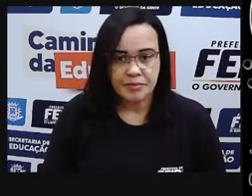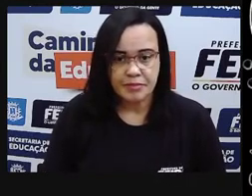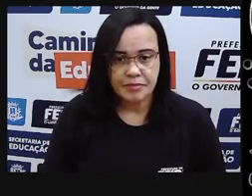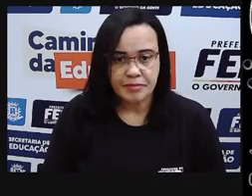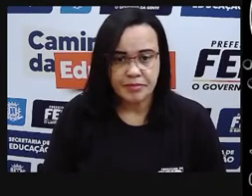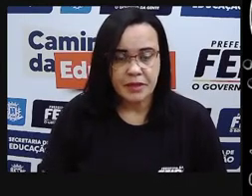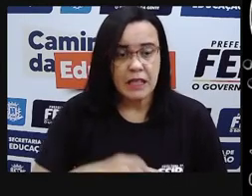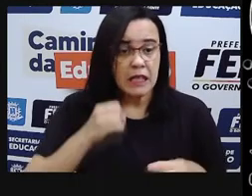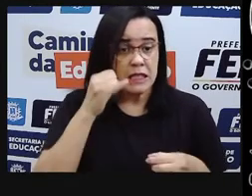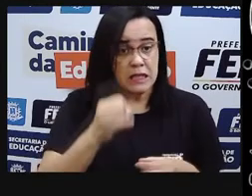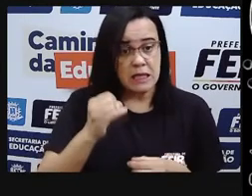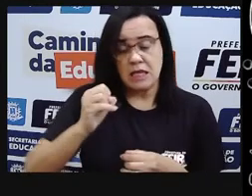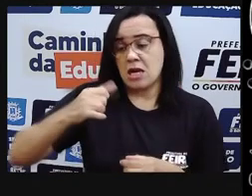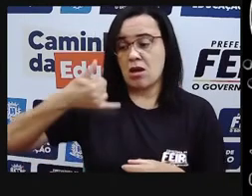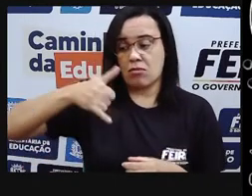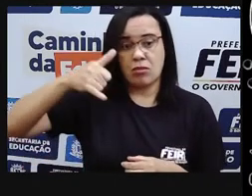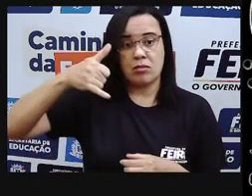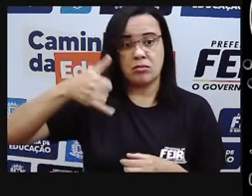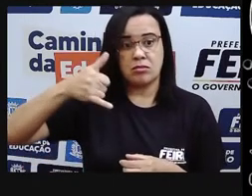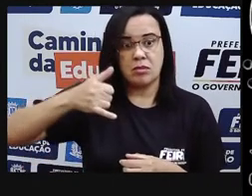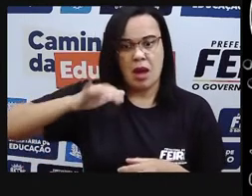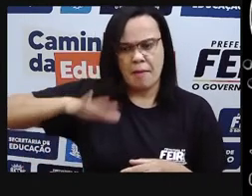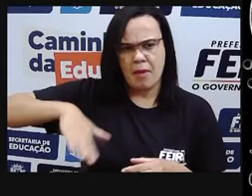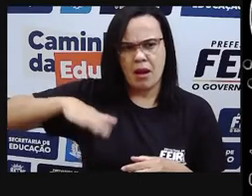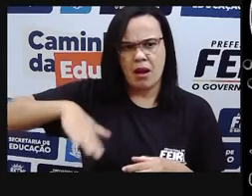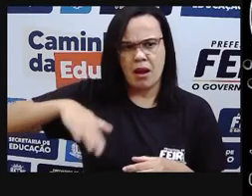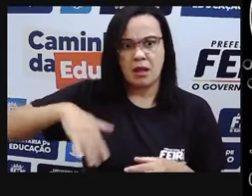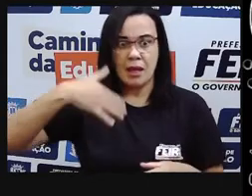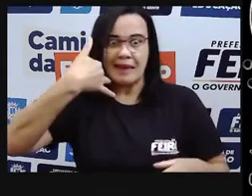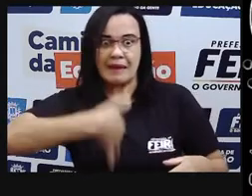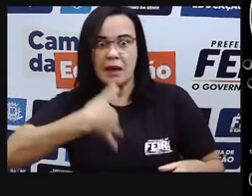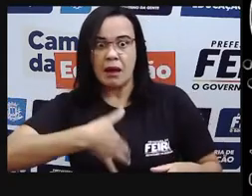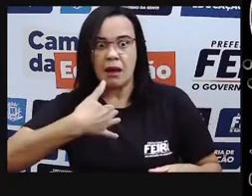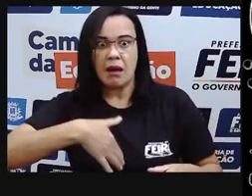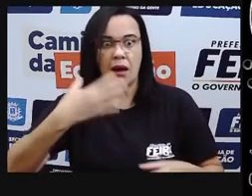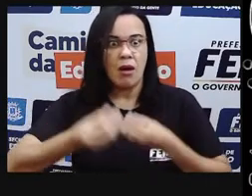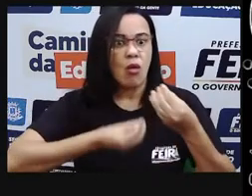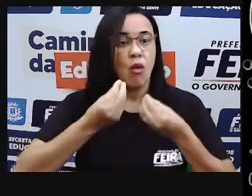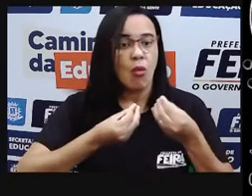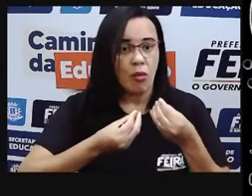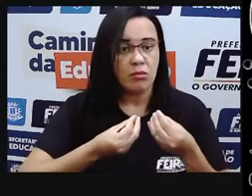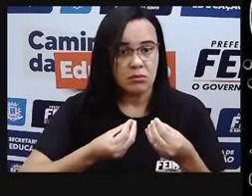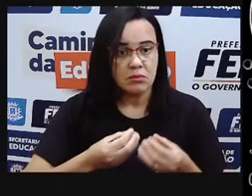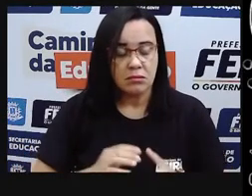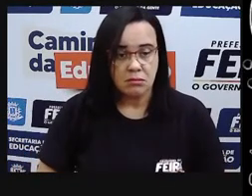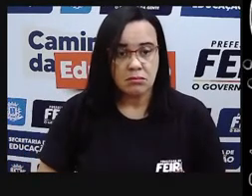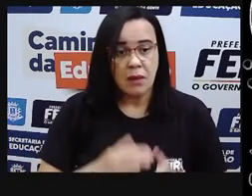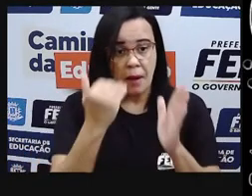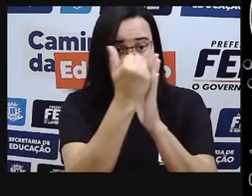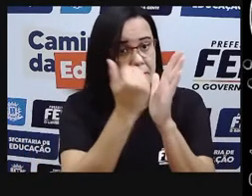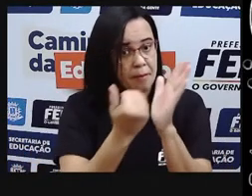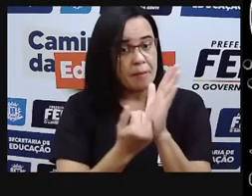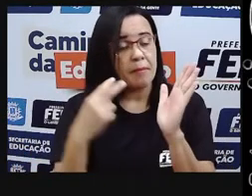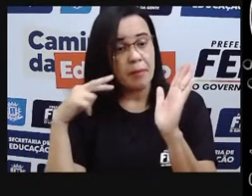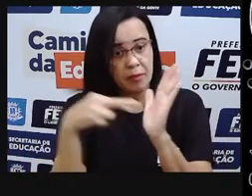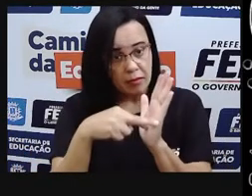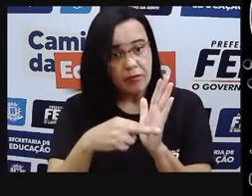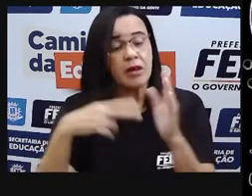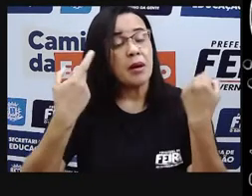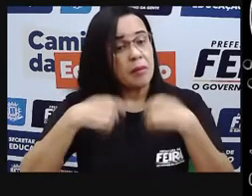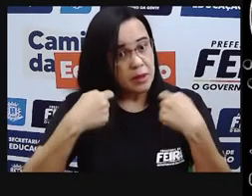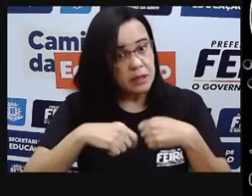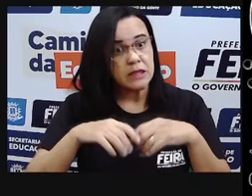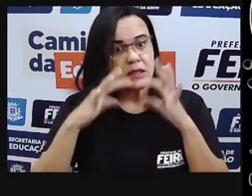equipamento funcionar, tá? Então, tá bom. Dito isso, falando esse detalhe aqui, né, o que a gente pode